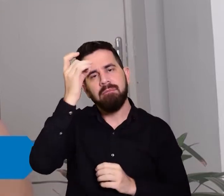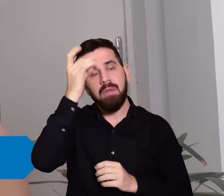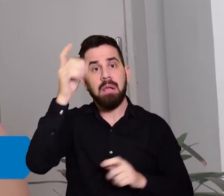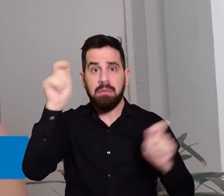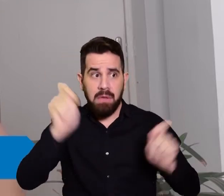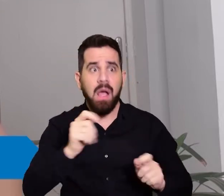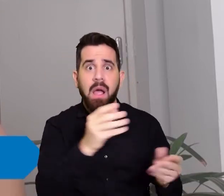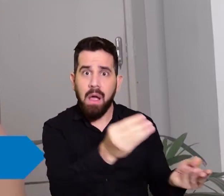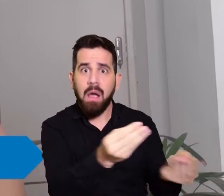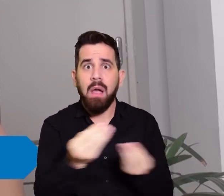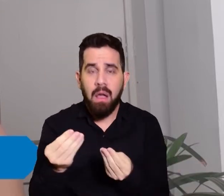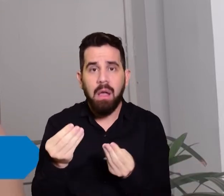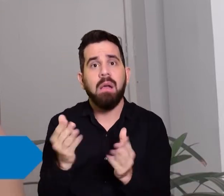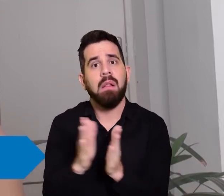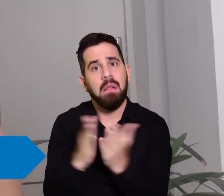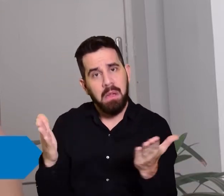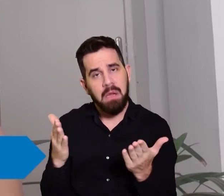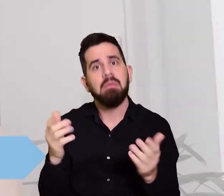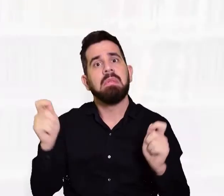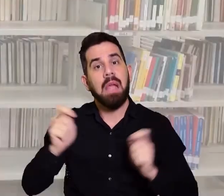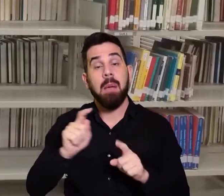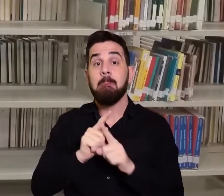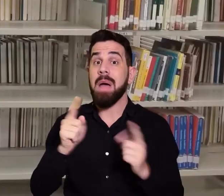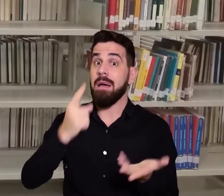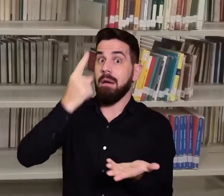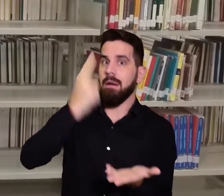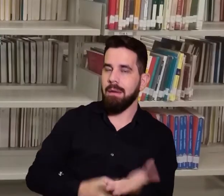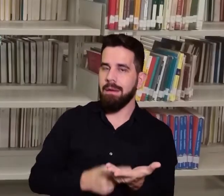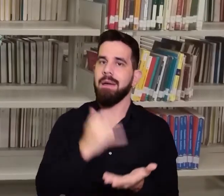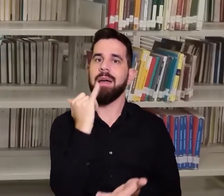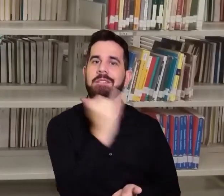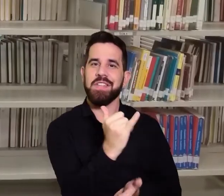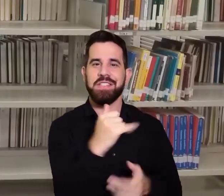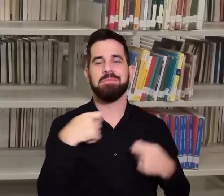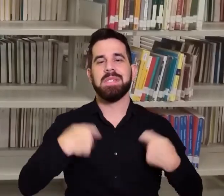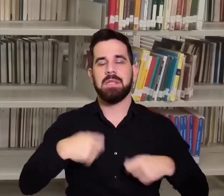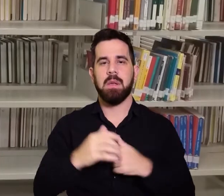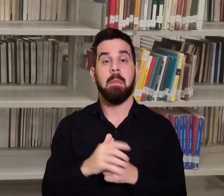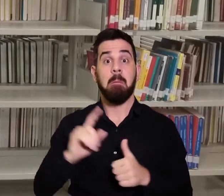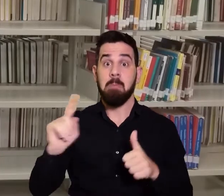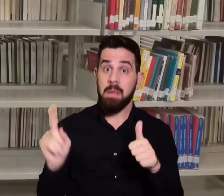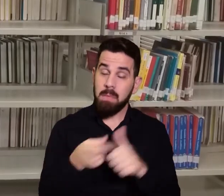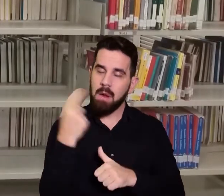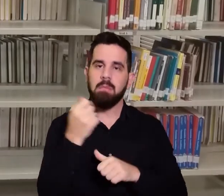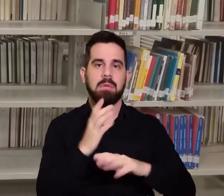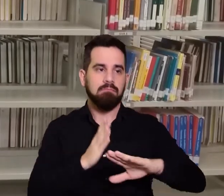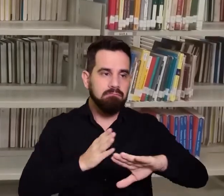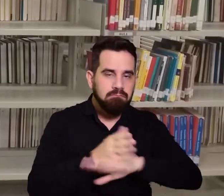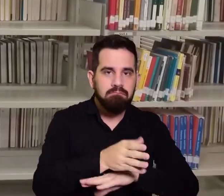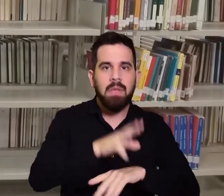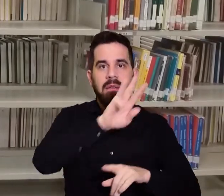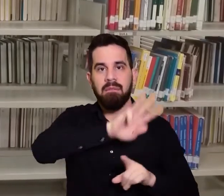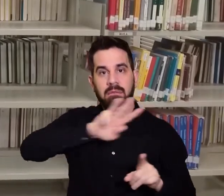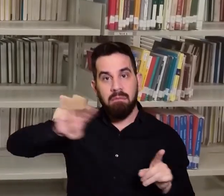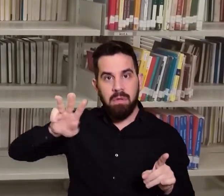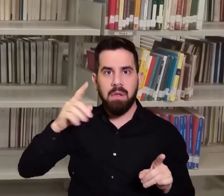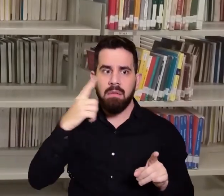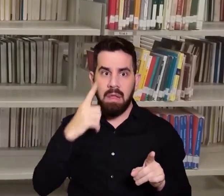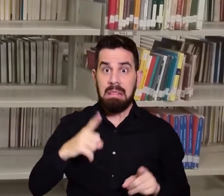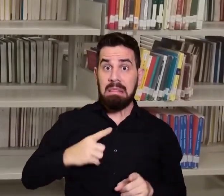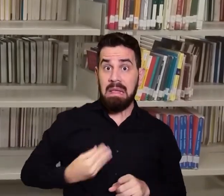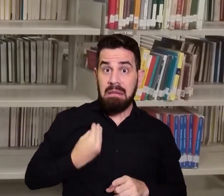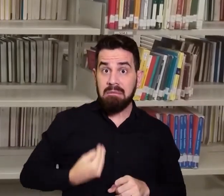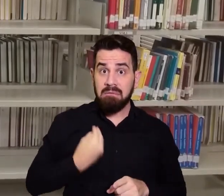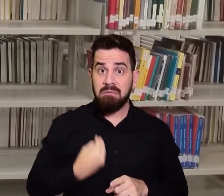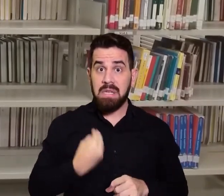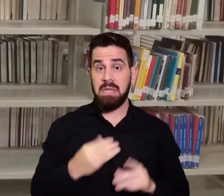agendamento. Olha só como funciona. O primeiro passo é verificar se o material está disponível no nosso catálogo online